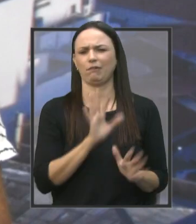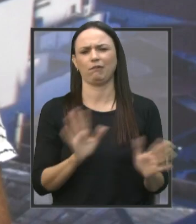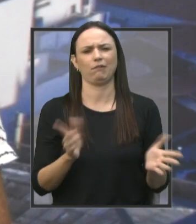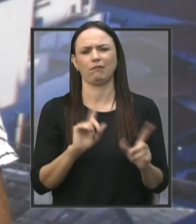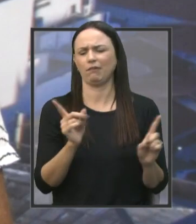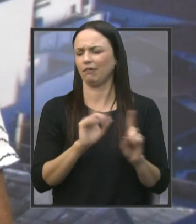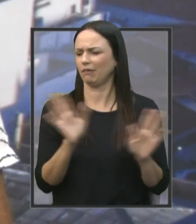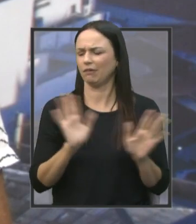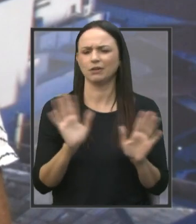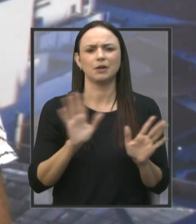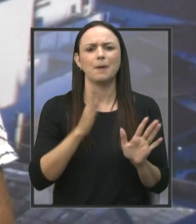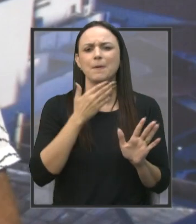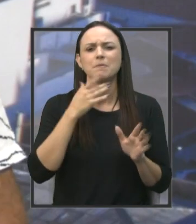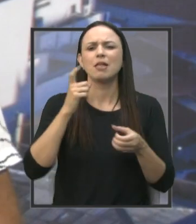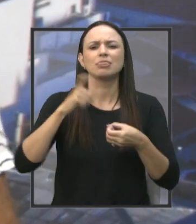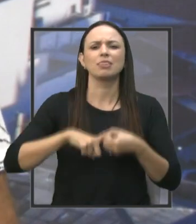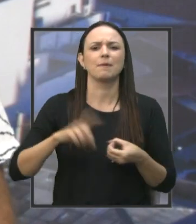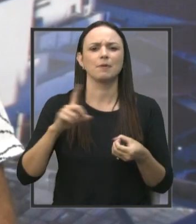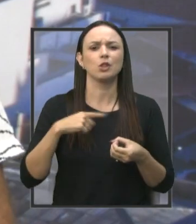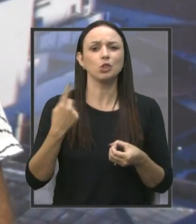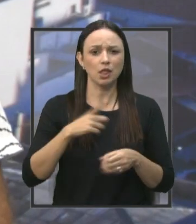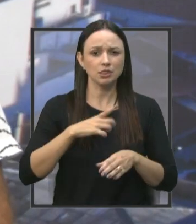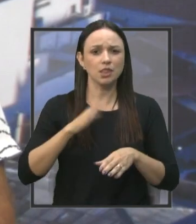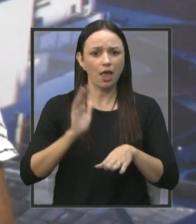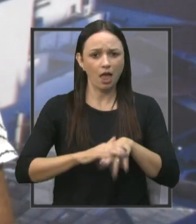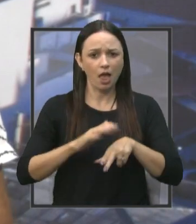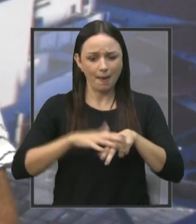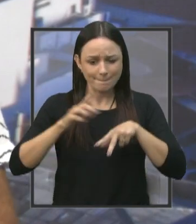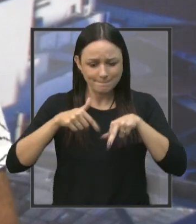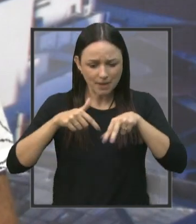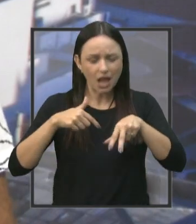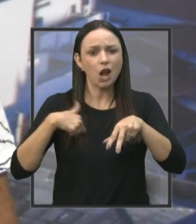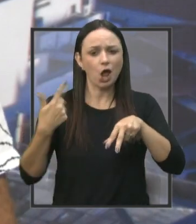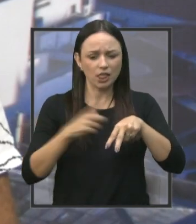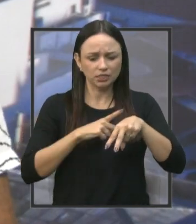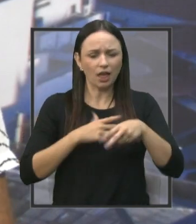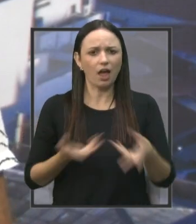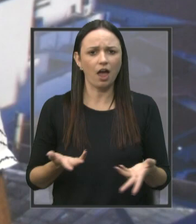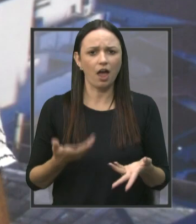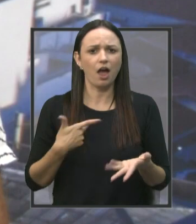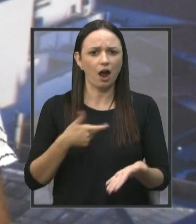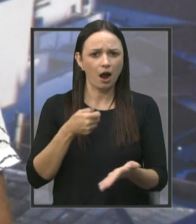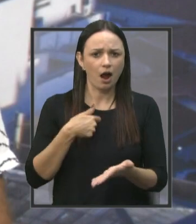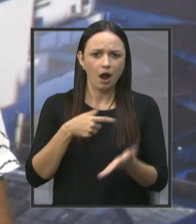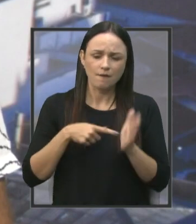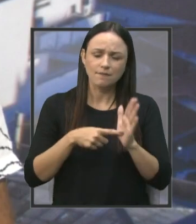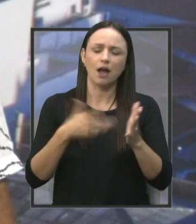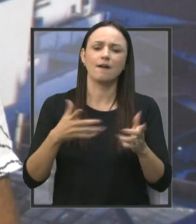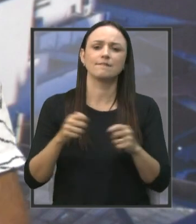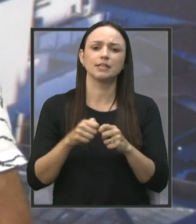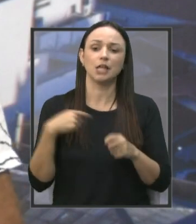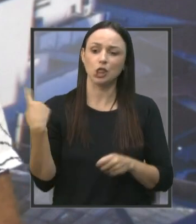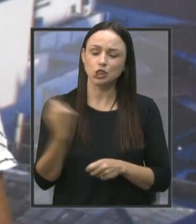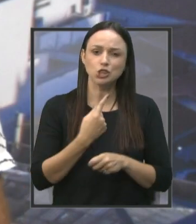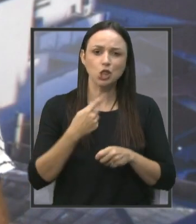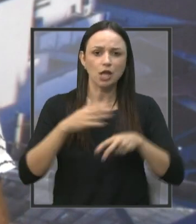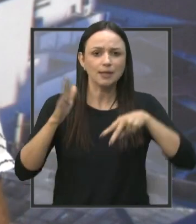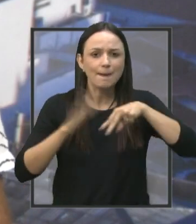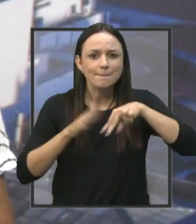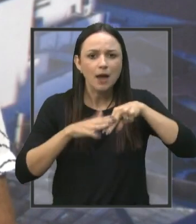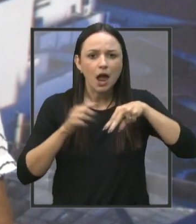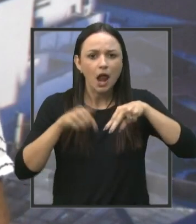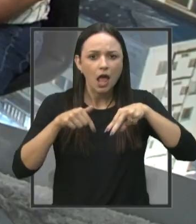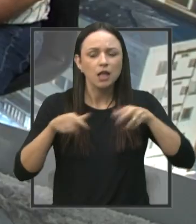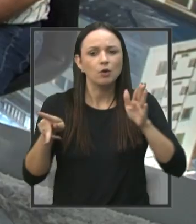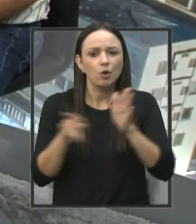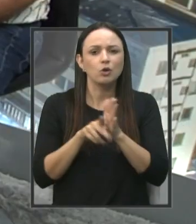cidade não depende desses caras mais, nós temos perna para andar, e é o que eu sempre prego e que sempre quero fazer, que as nossas pernas atendam o nosso povo,